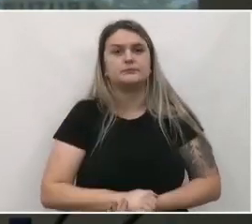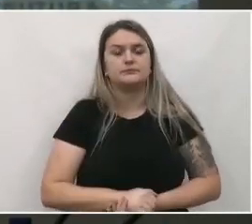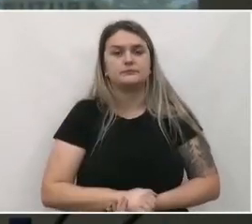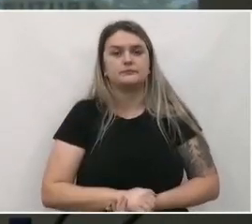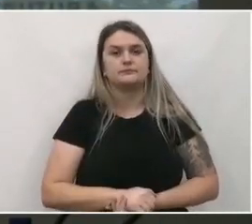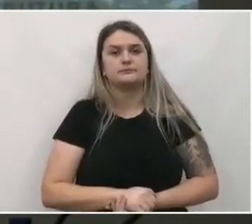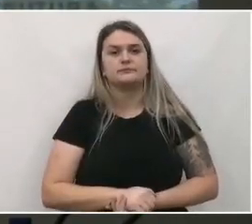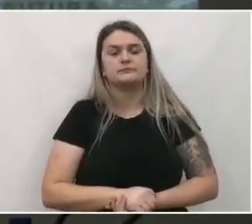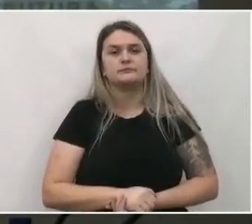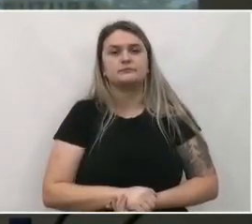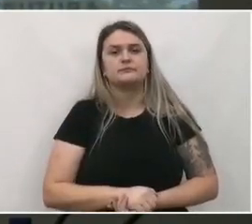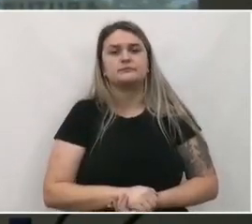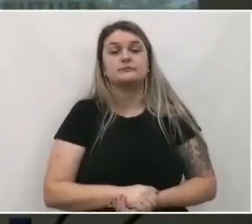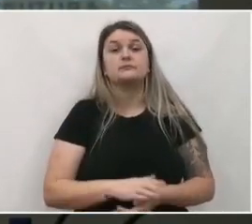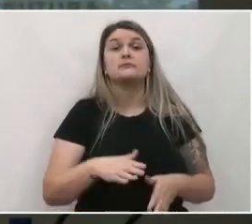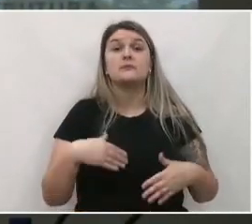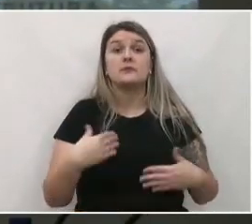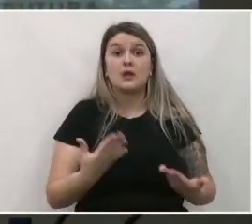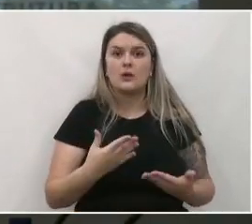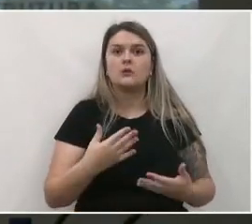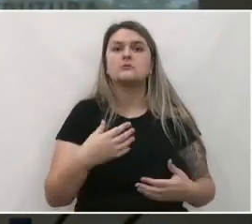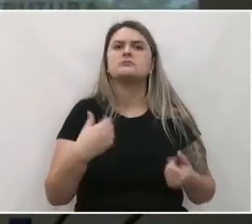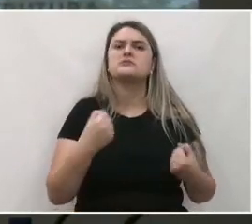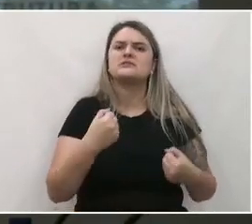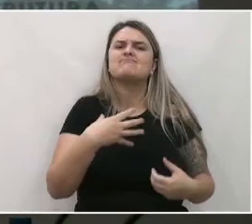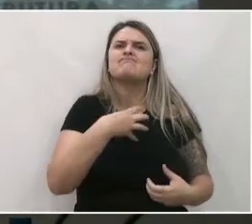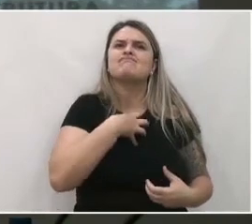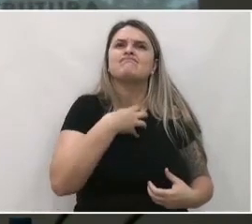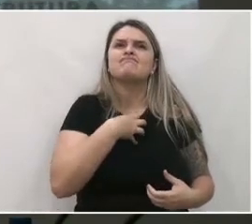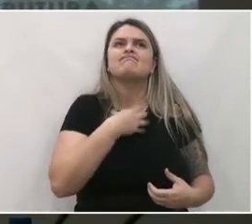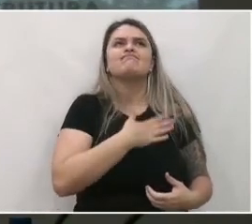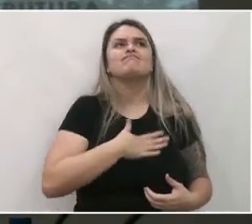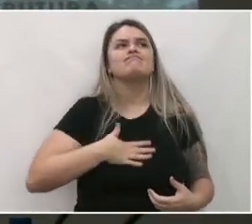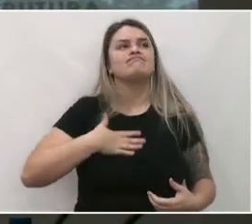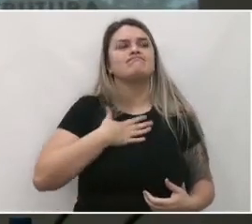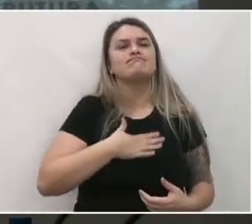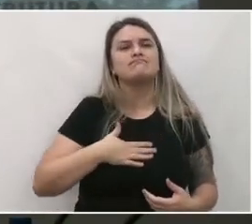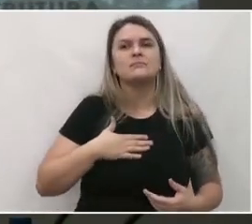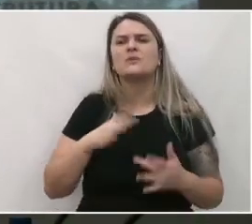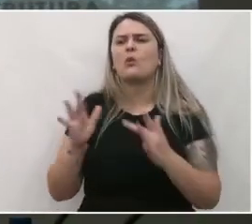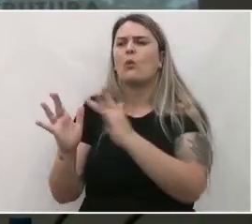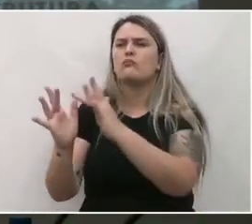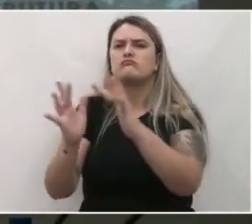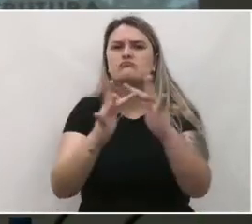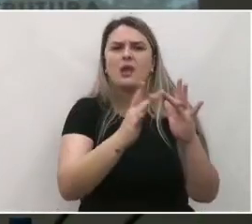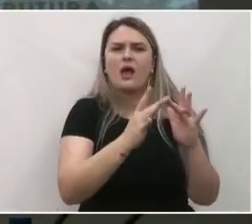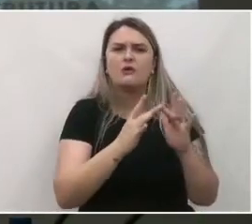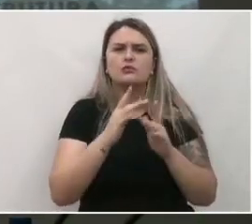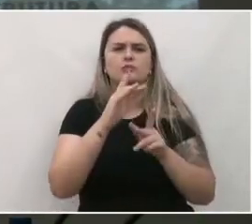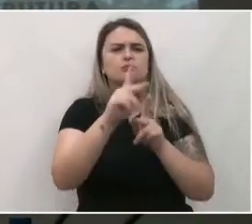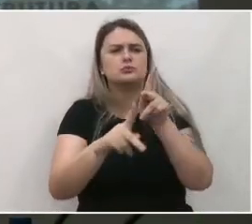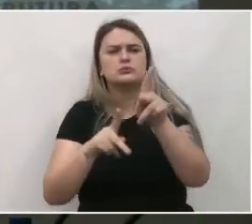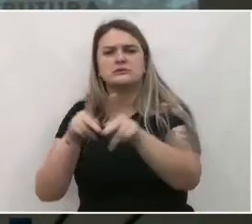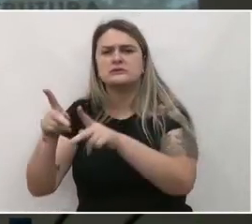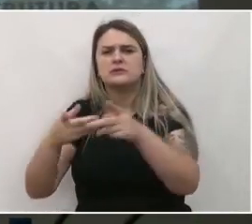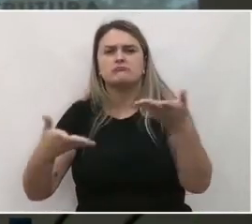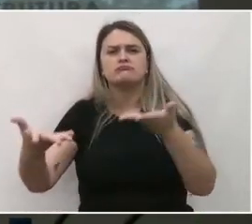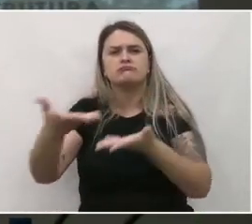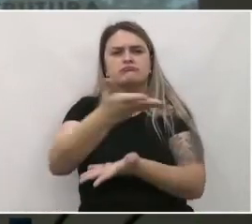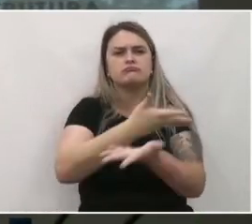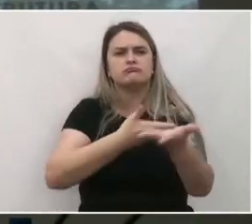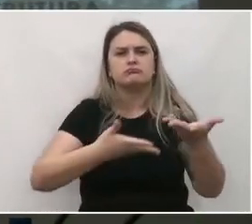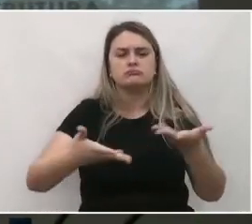Buscando as funções sociais do bem-estar, as interações da população no espaço, os